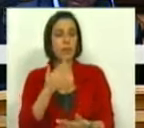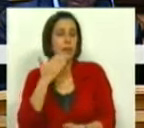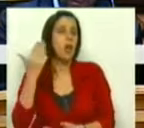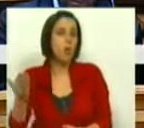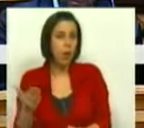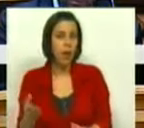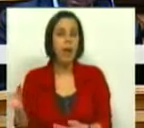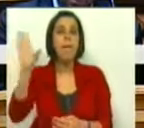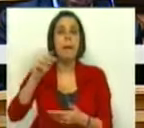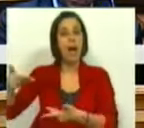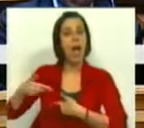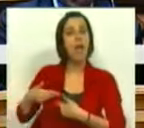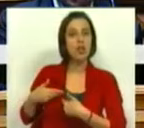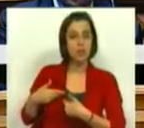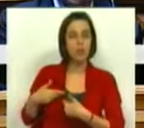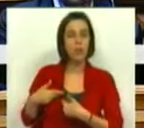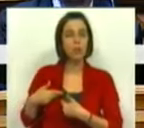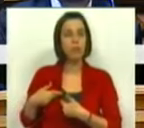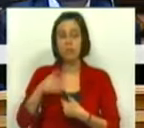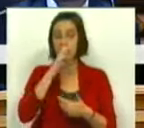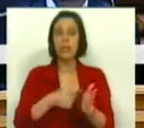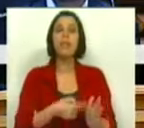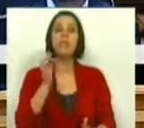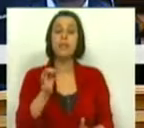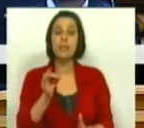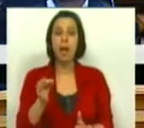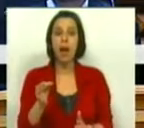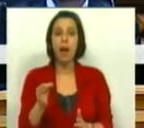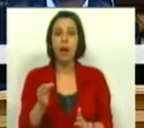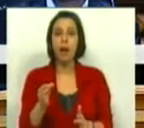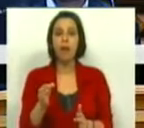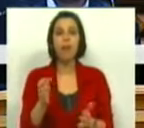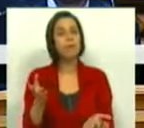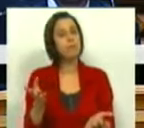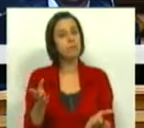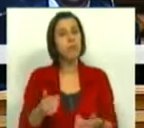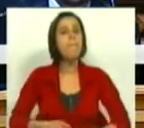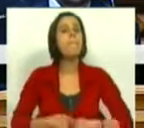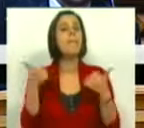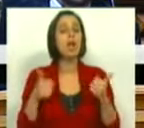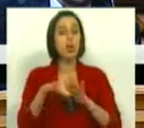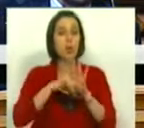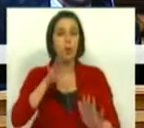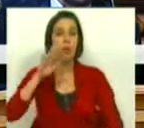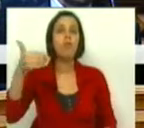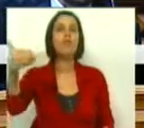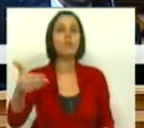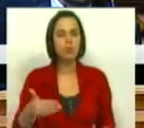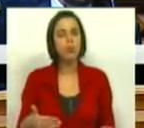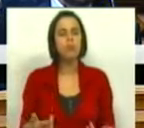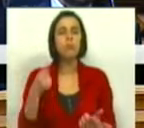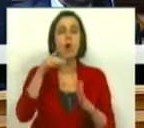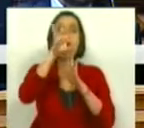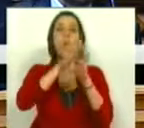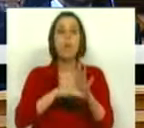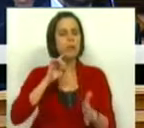recorrer a mais ajuda, para haver necessidade de recorrer a melhores condições no futuro, há